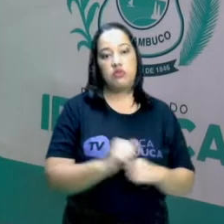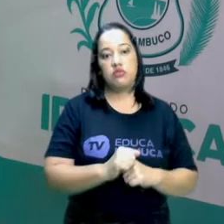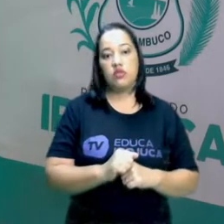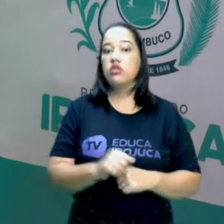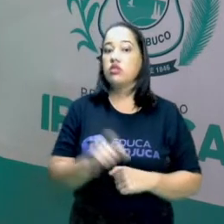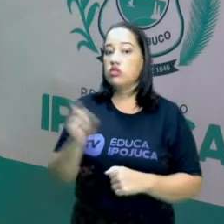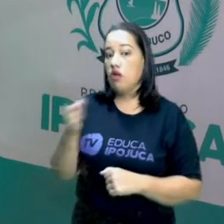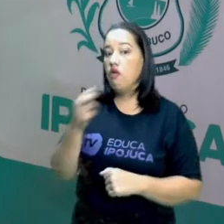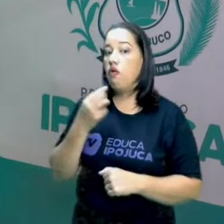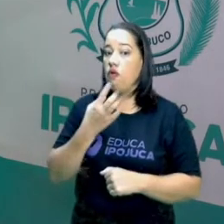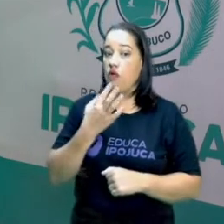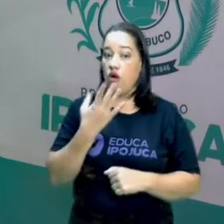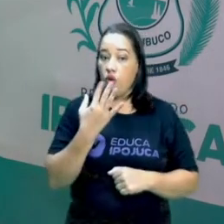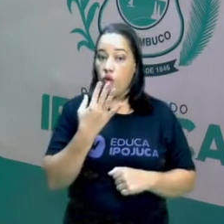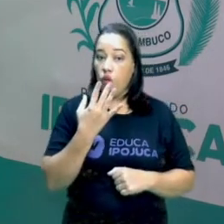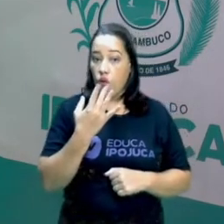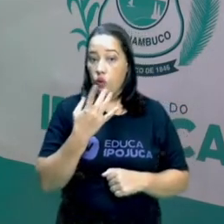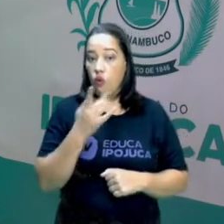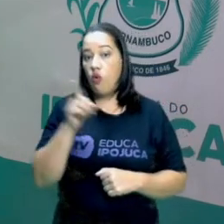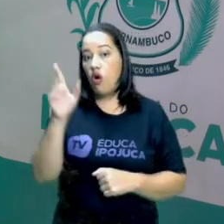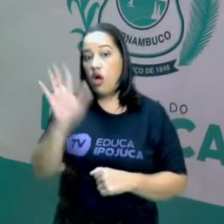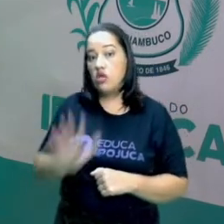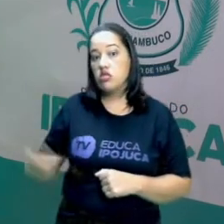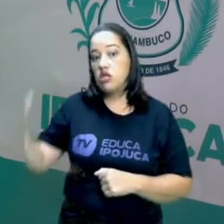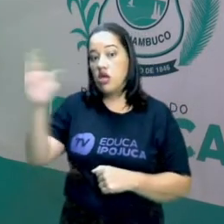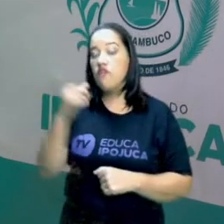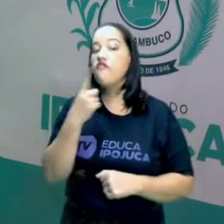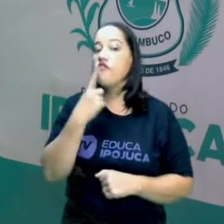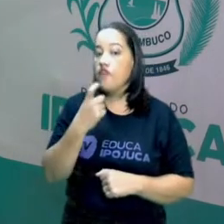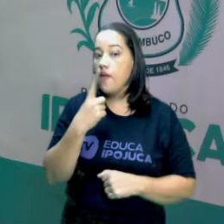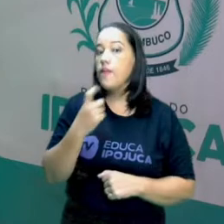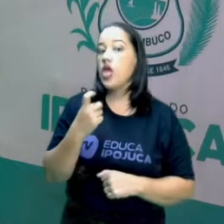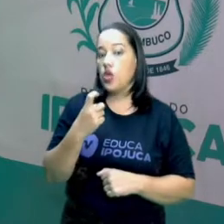propósito de escolha. A cor base, que é o vermelho.